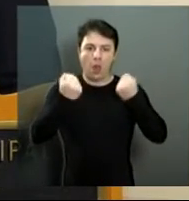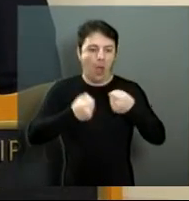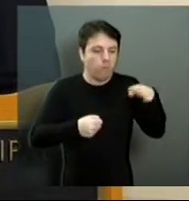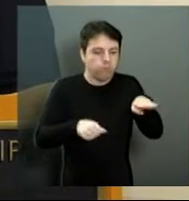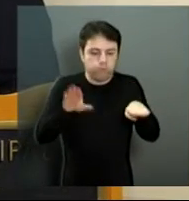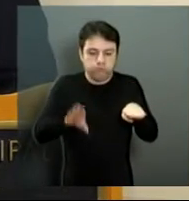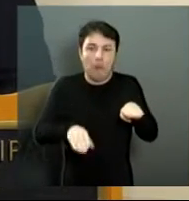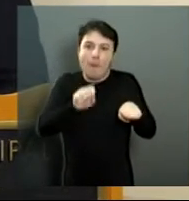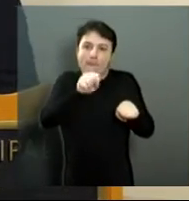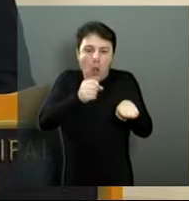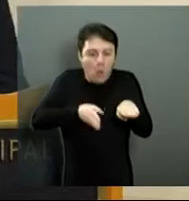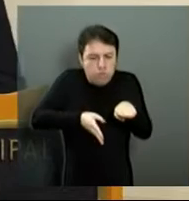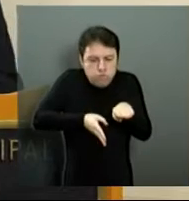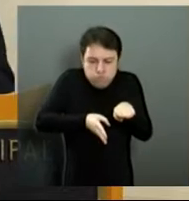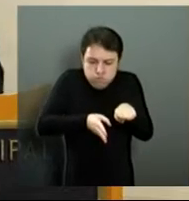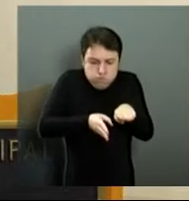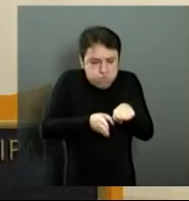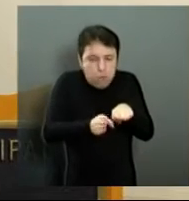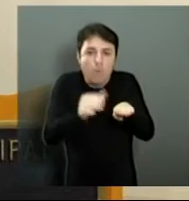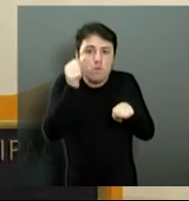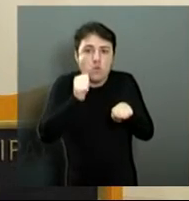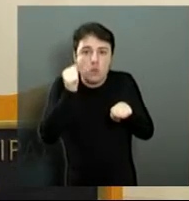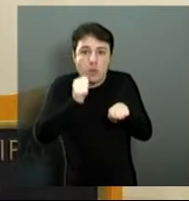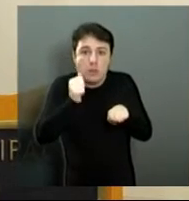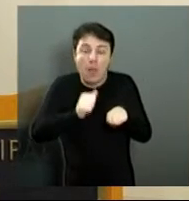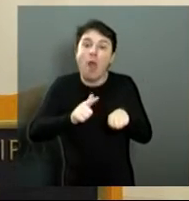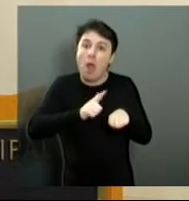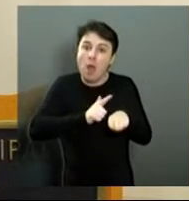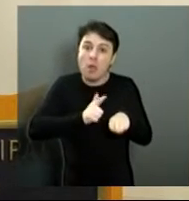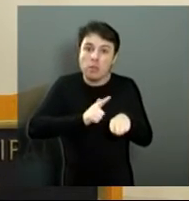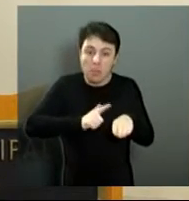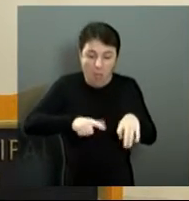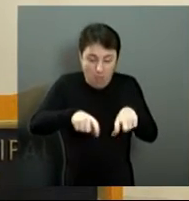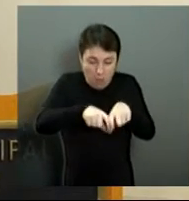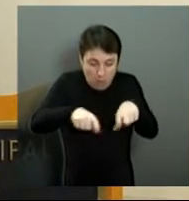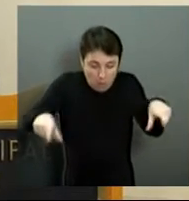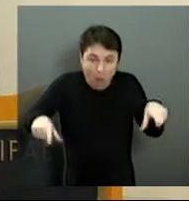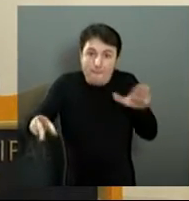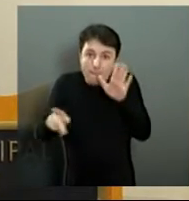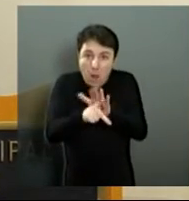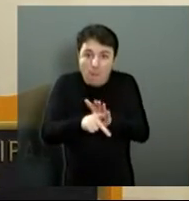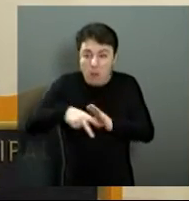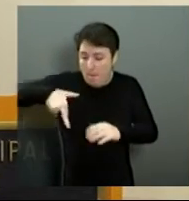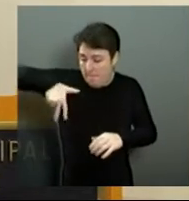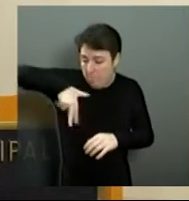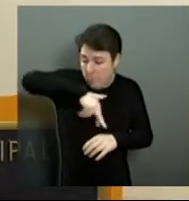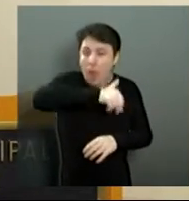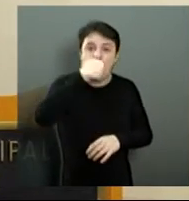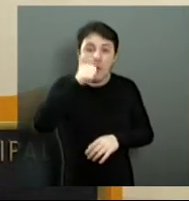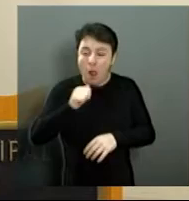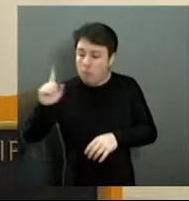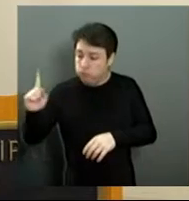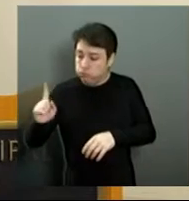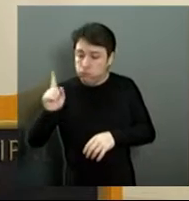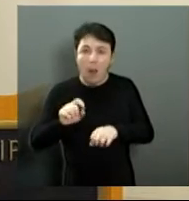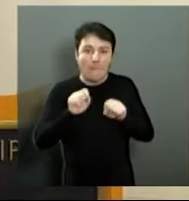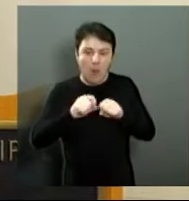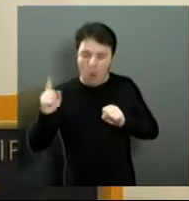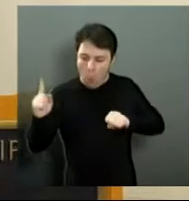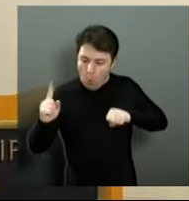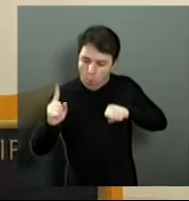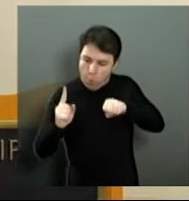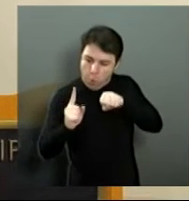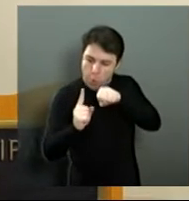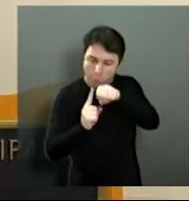passando entre dois carros, e a senhora estava atravessando, na faixa, na faixa. Então, veja só, é complicado, então, tomar mais